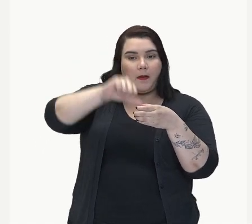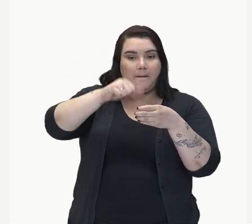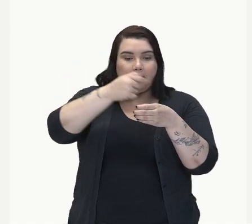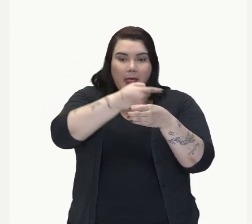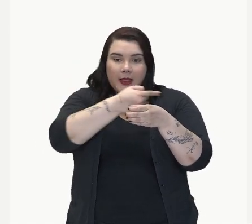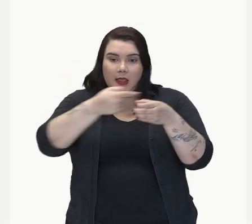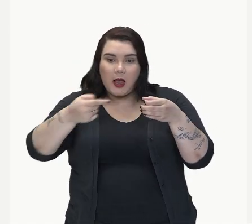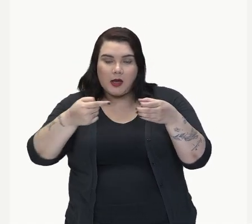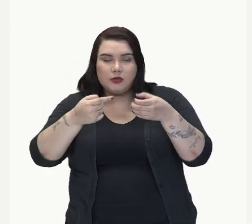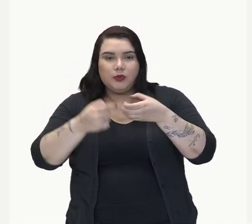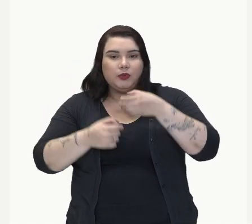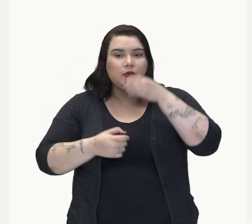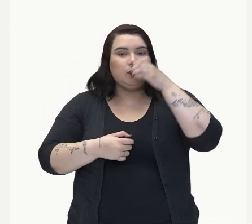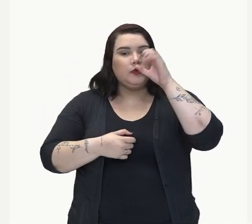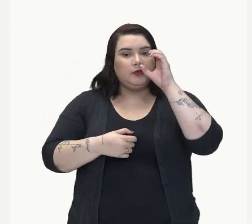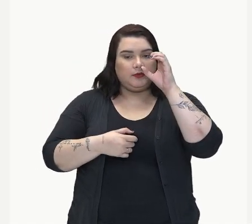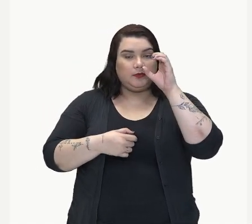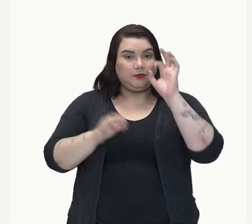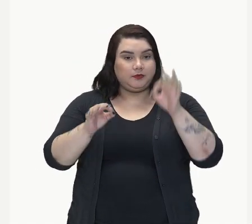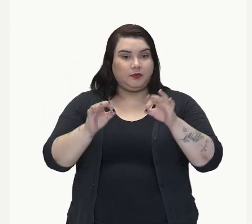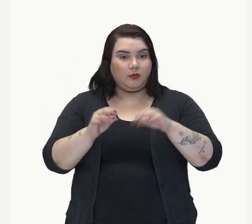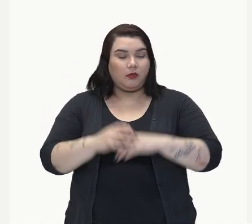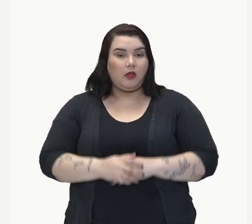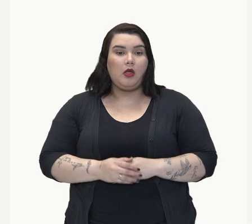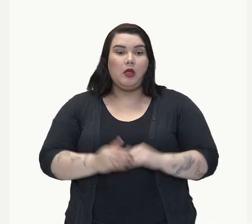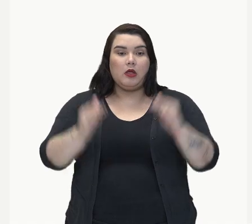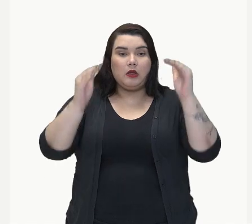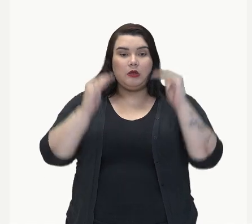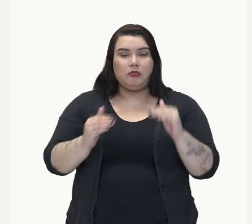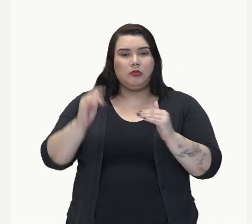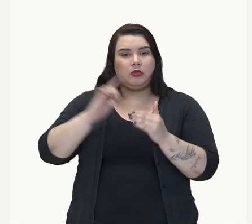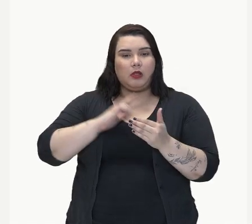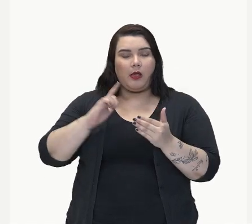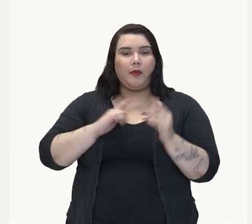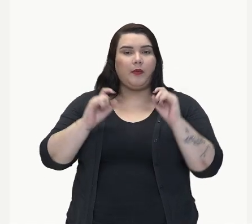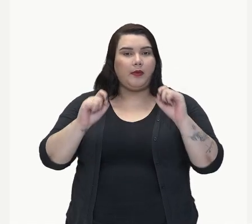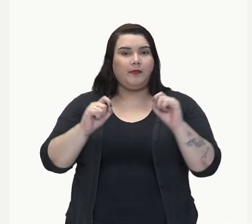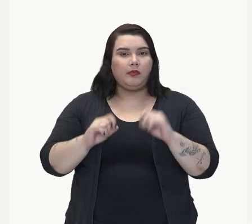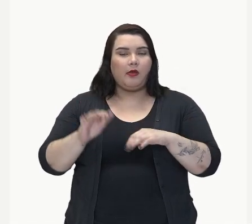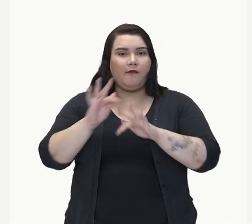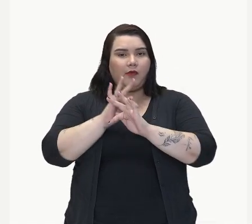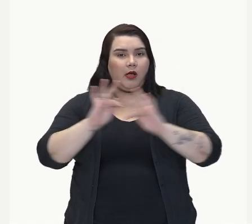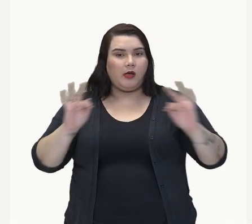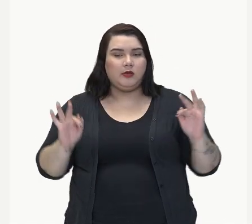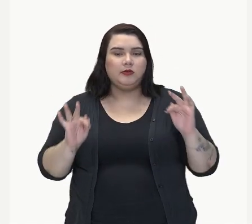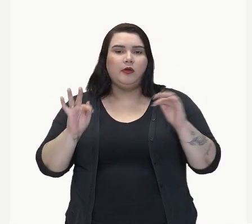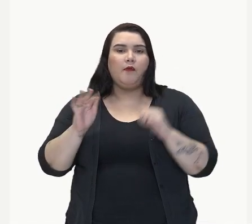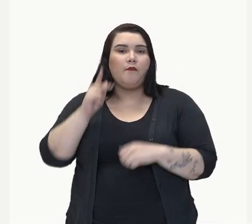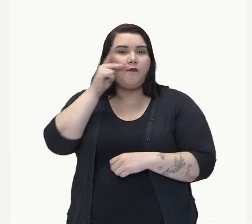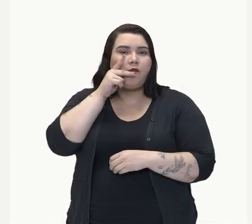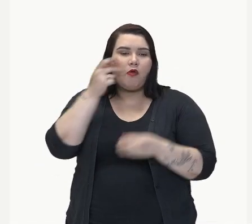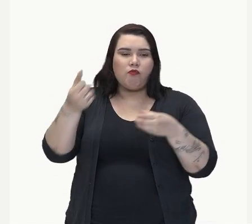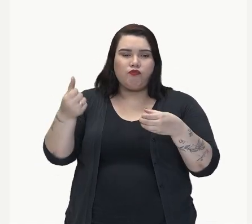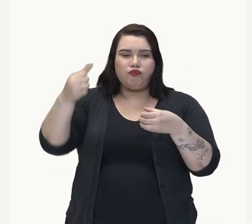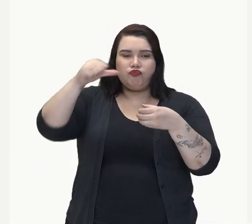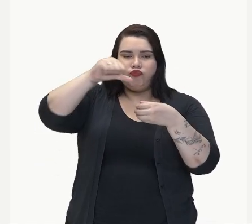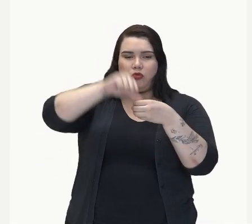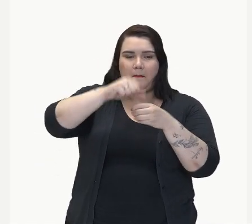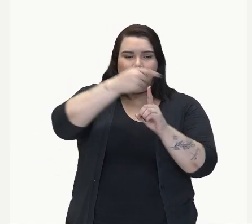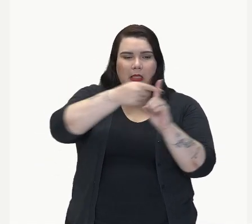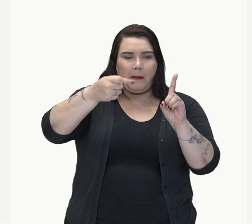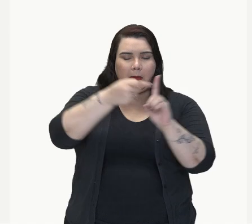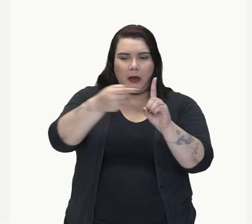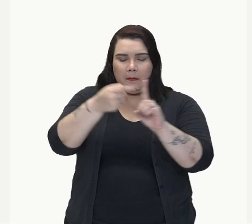de metade. Tomei várias meias taças, que é mais de uma. Leio um